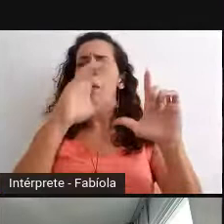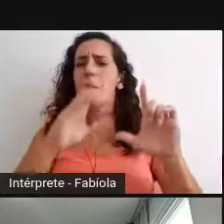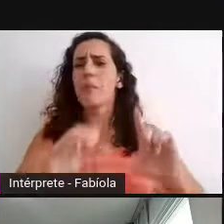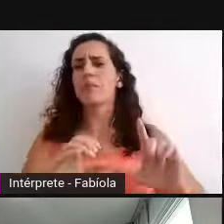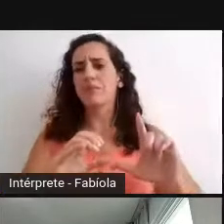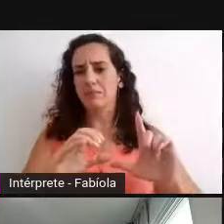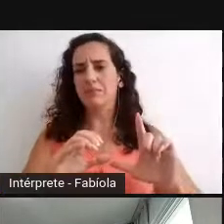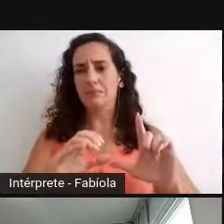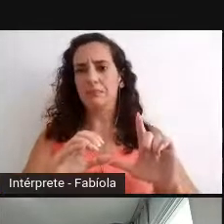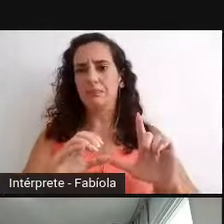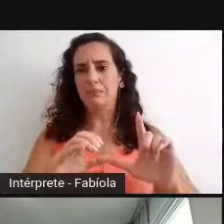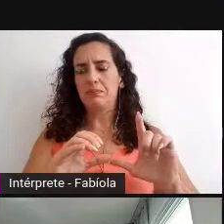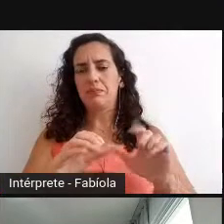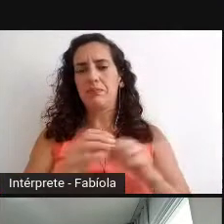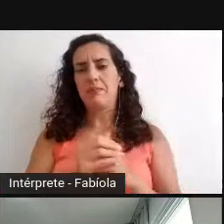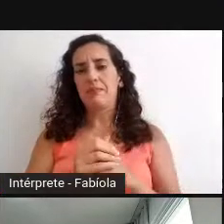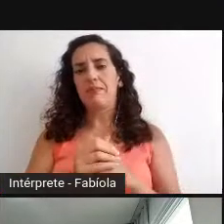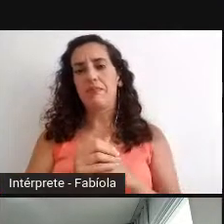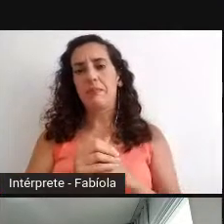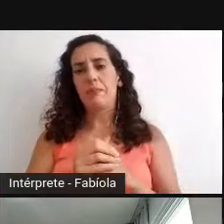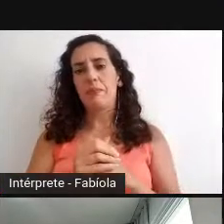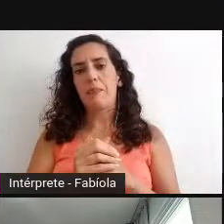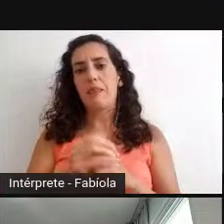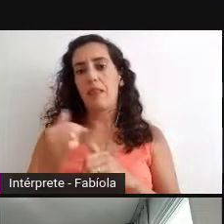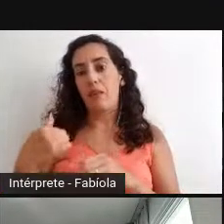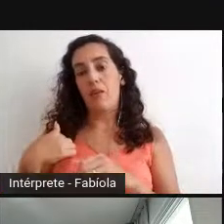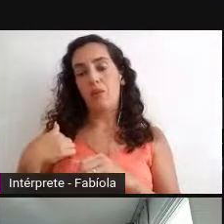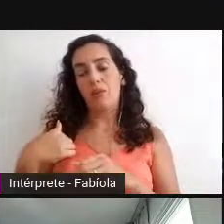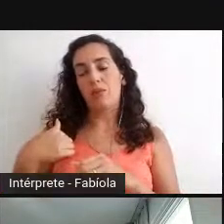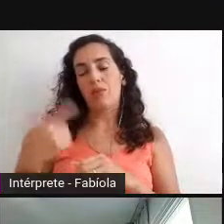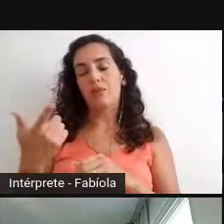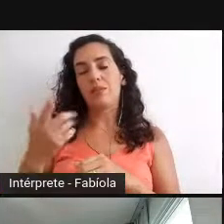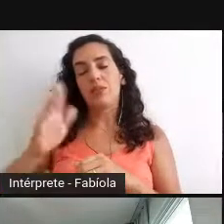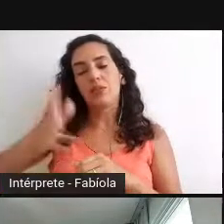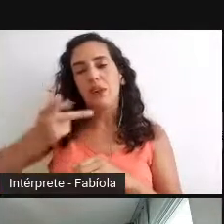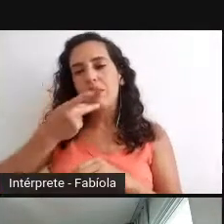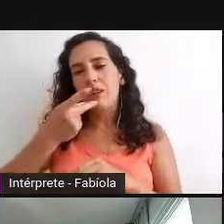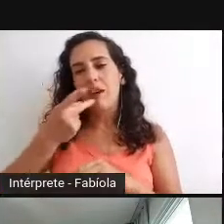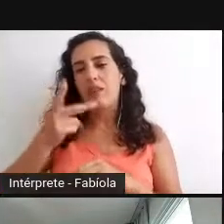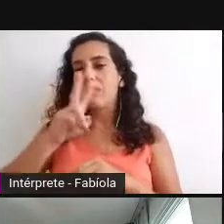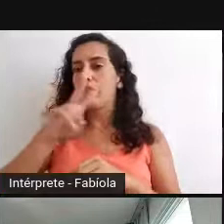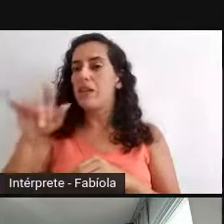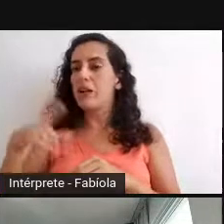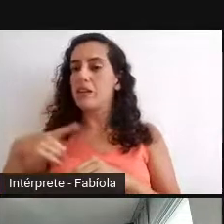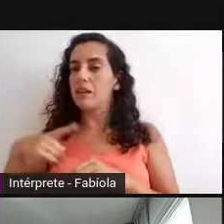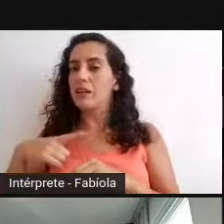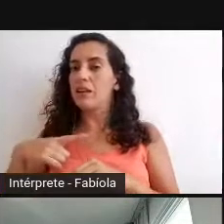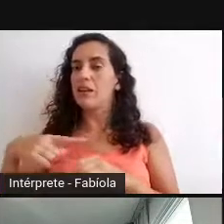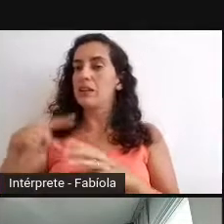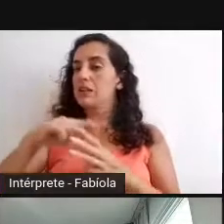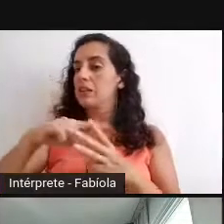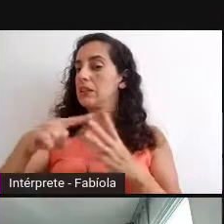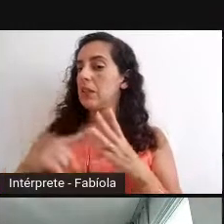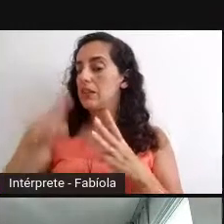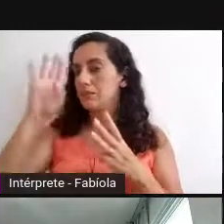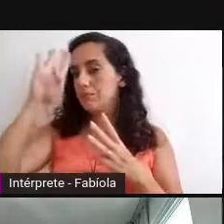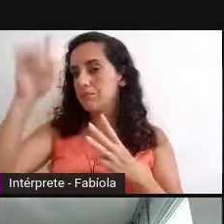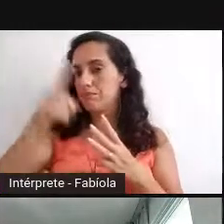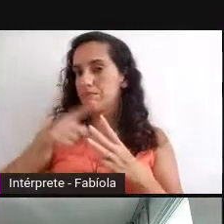Veja, já estou antecipando que nós vamos dialogar entre três entidades, gestão,